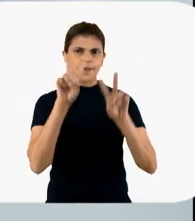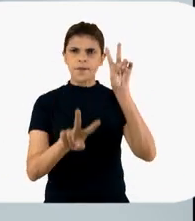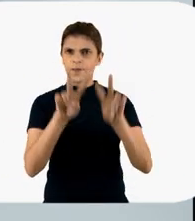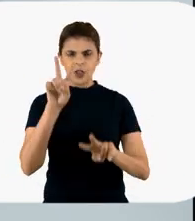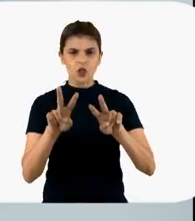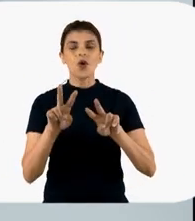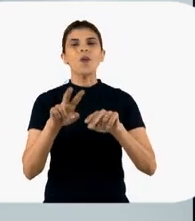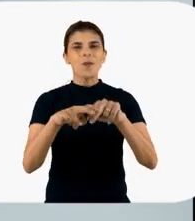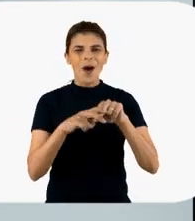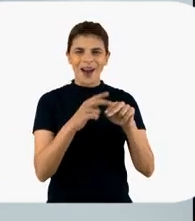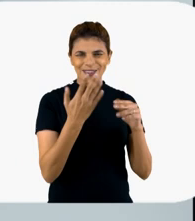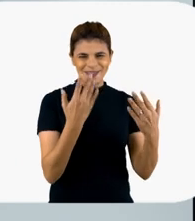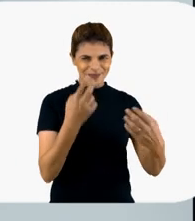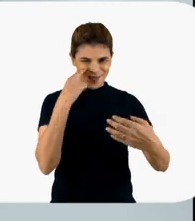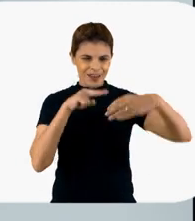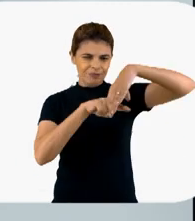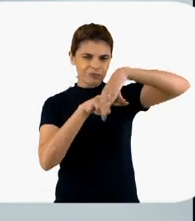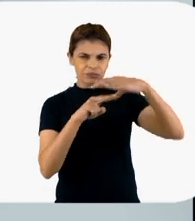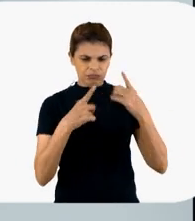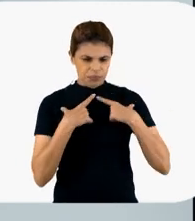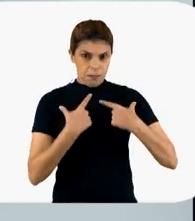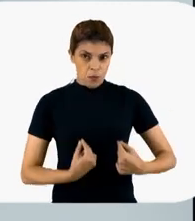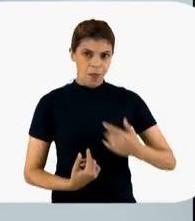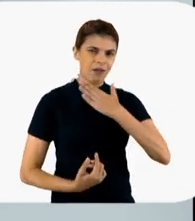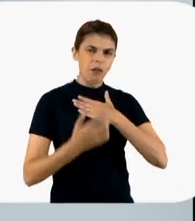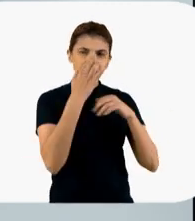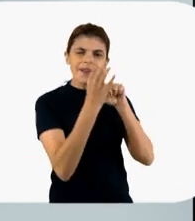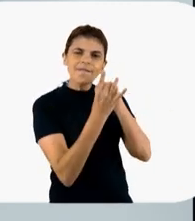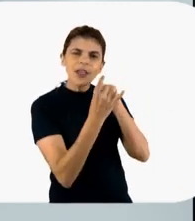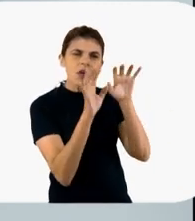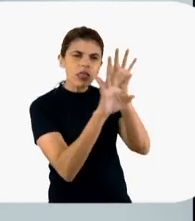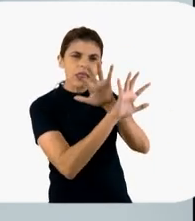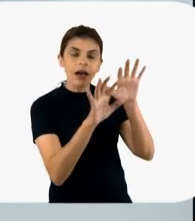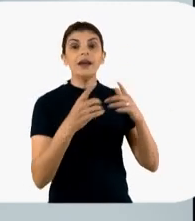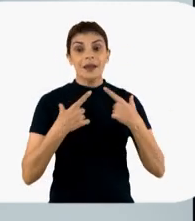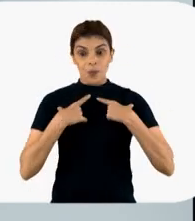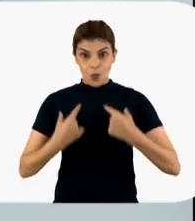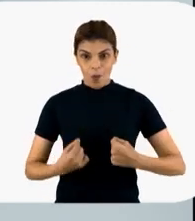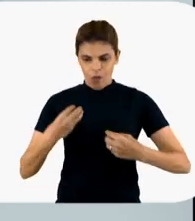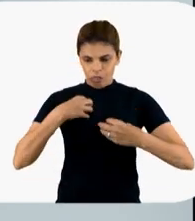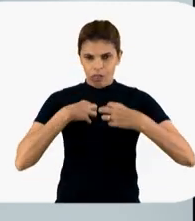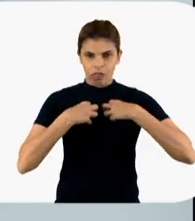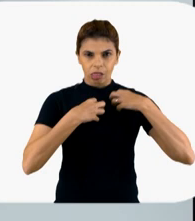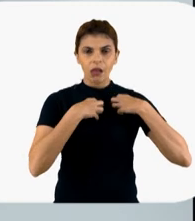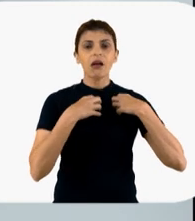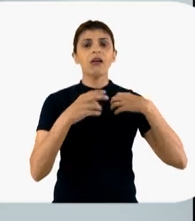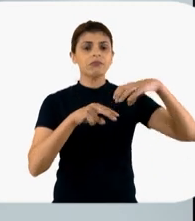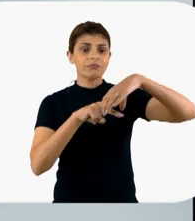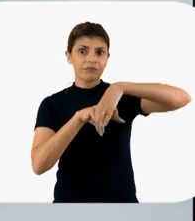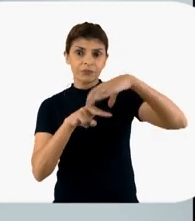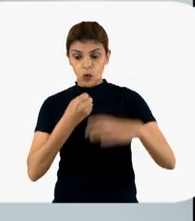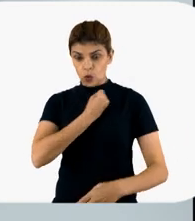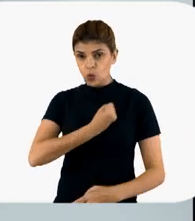muito difíceis de ver. Como esses vidros foscos, eles ocorrem mais na periferia, o ultrassom é muito sensível para